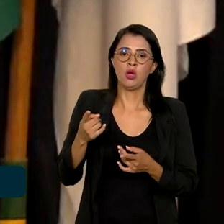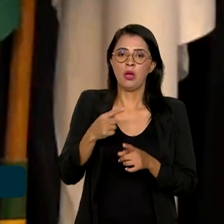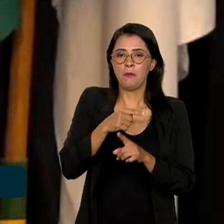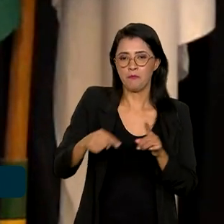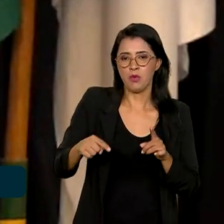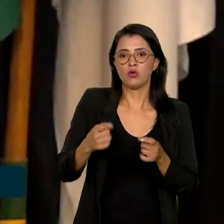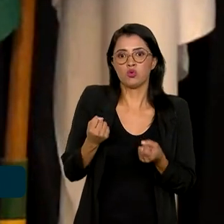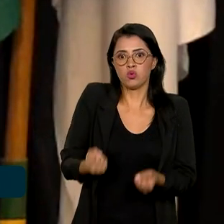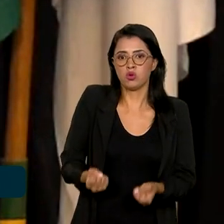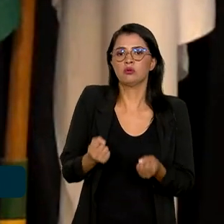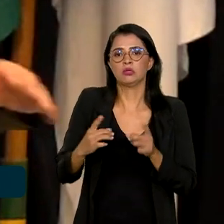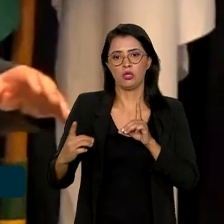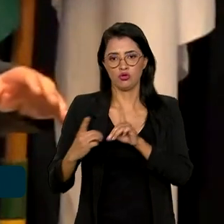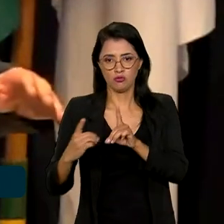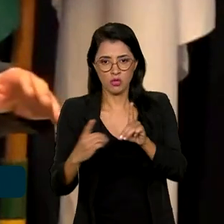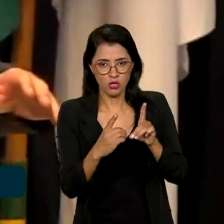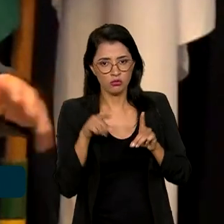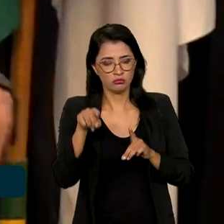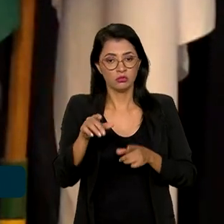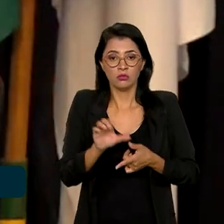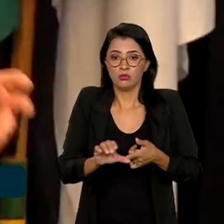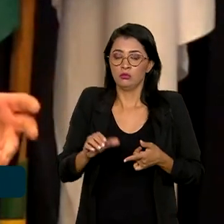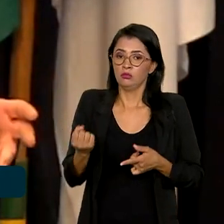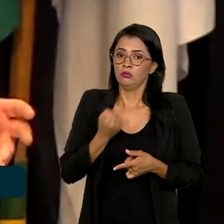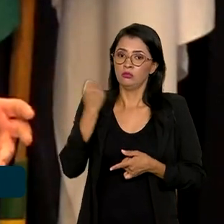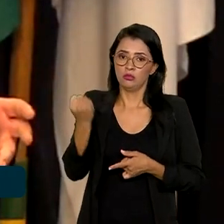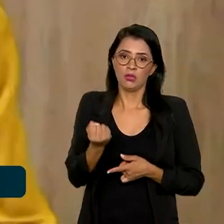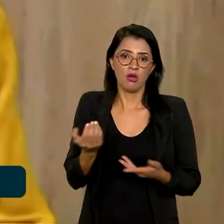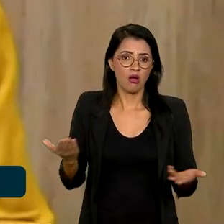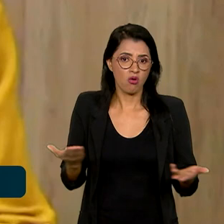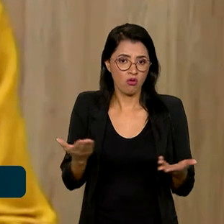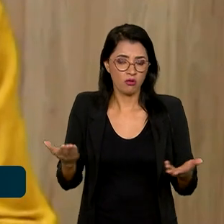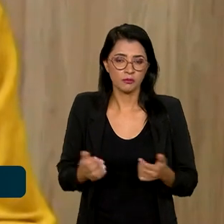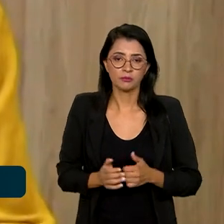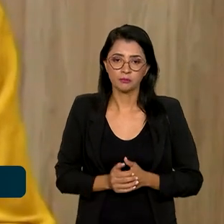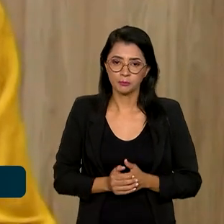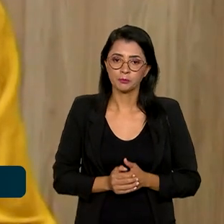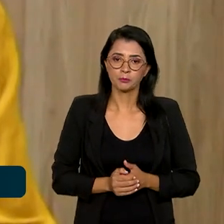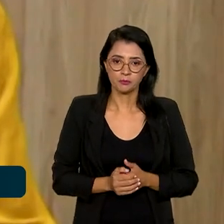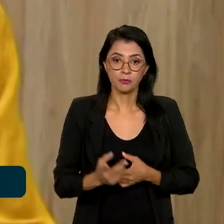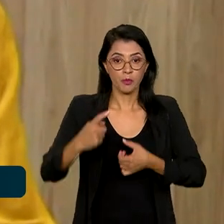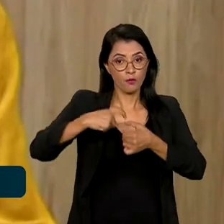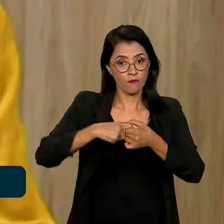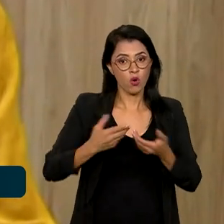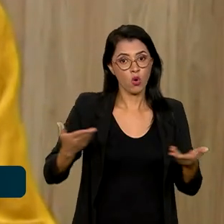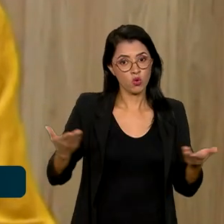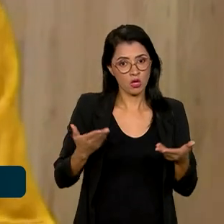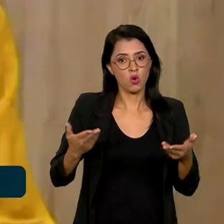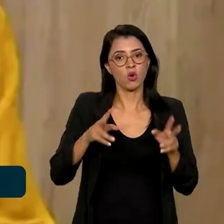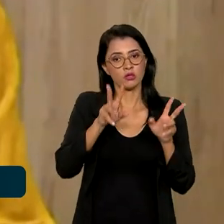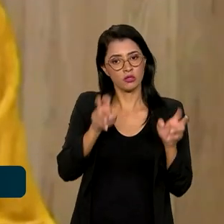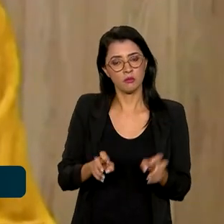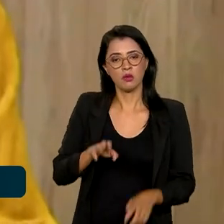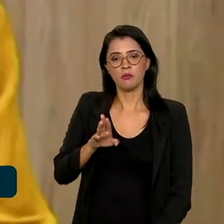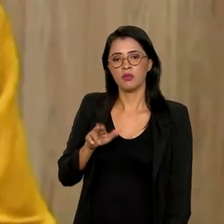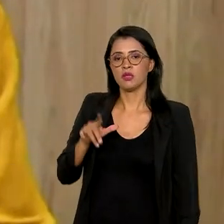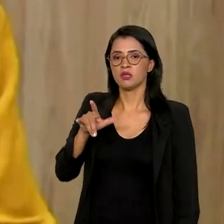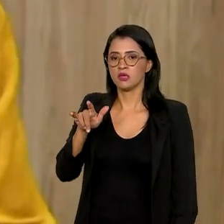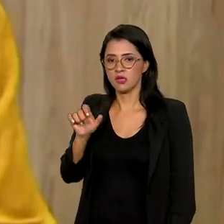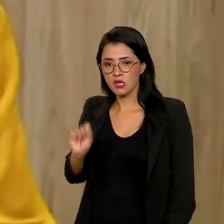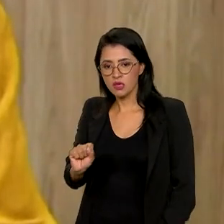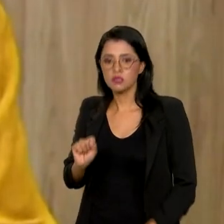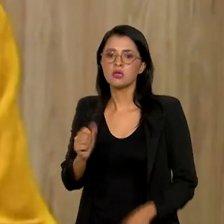alta complexidade. E elas estão numa crise financeira muito grave. Essa retomada dessa agenda do BNDES